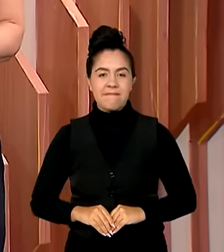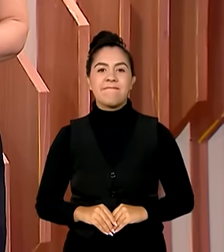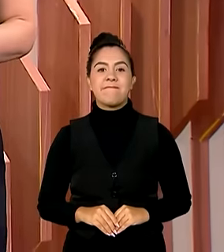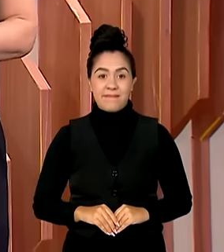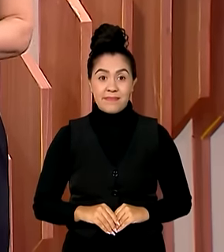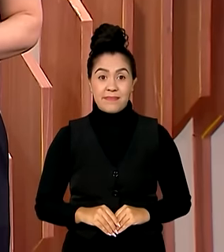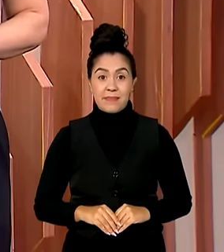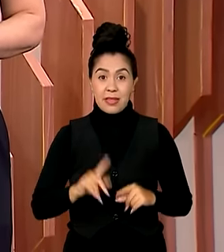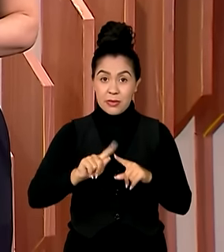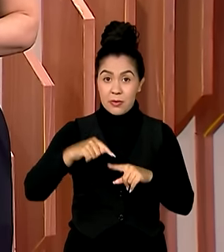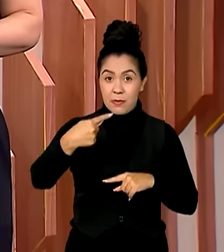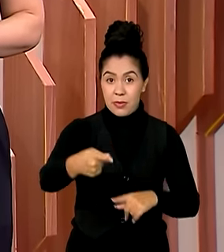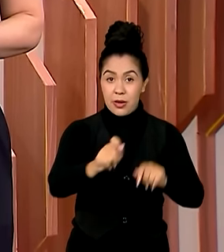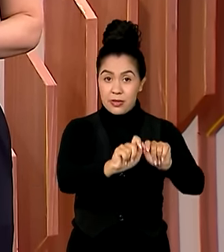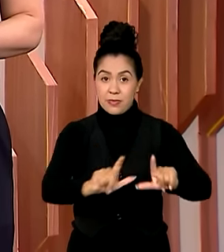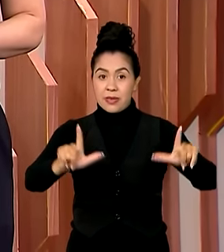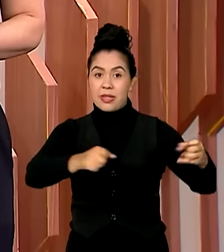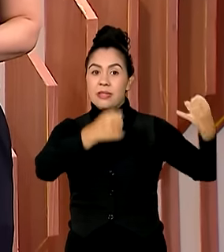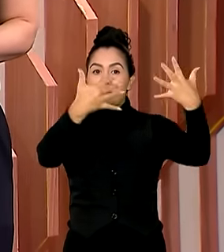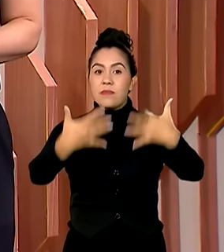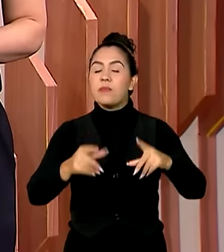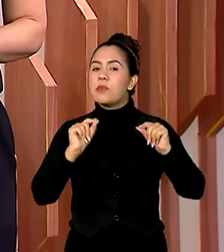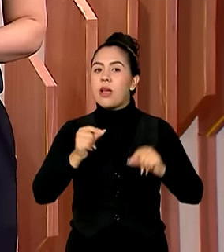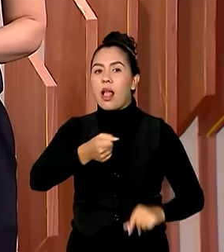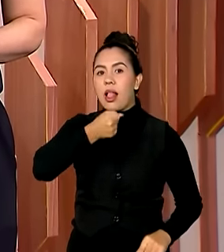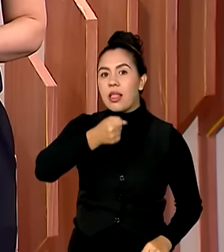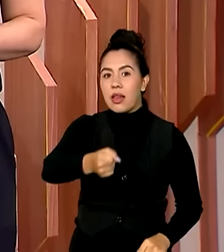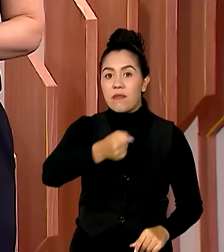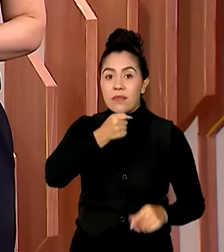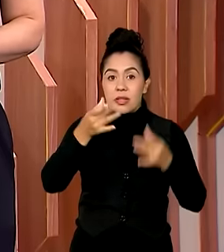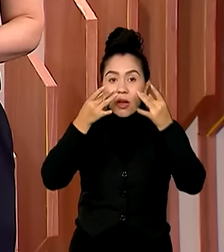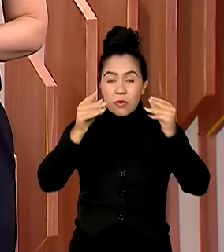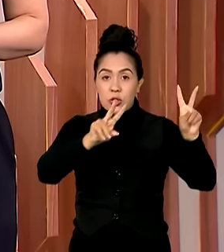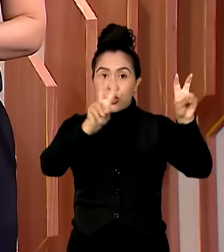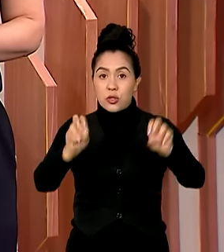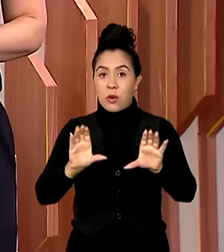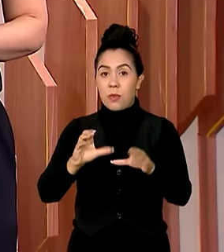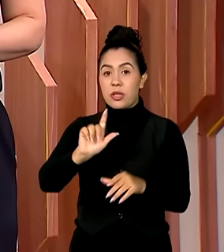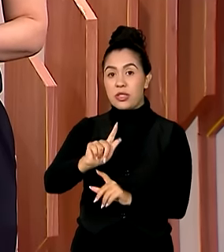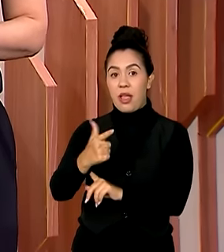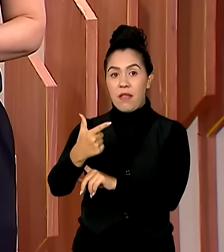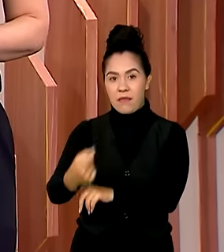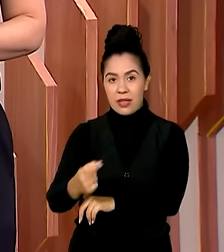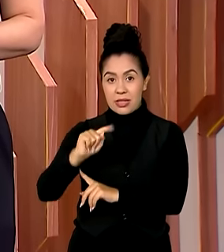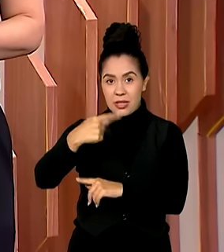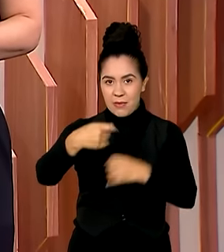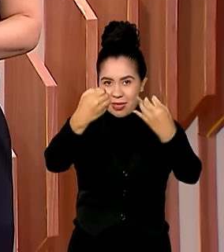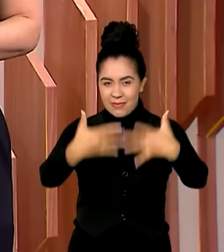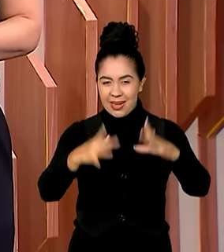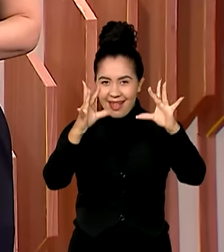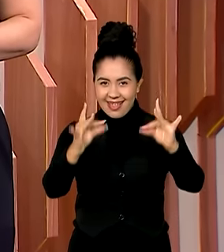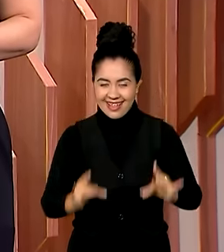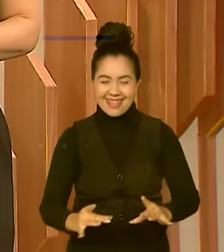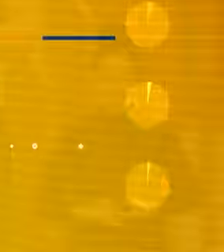E veja a seguir, uma entrevista ao vivo sobre o G20 social. Os detalhes você confere já já.